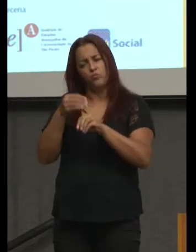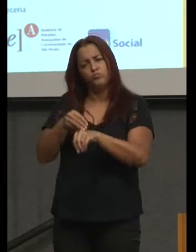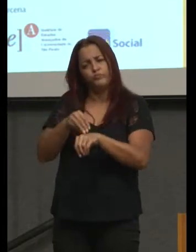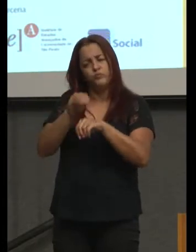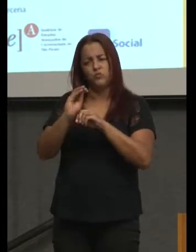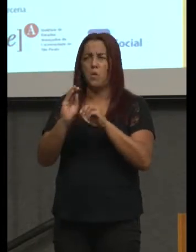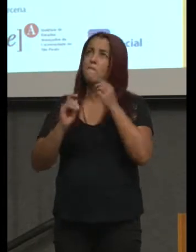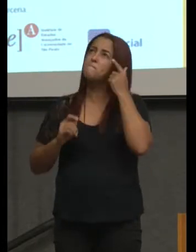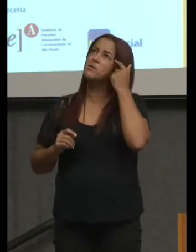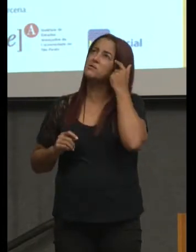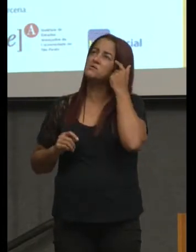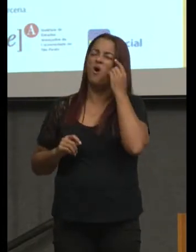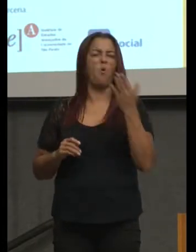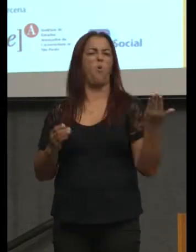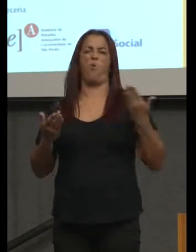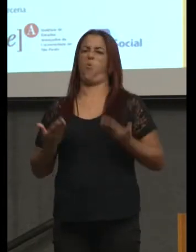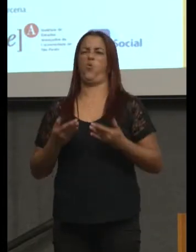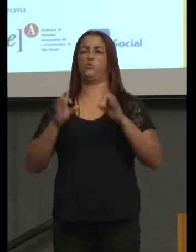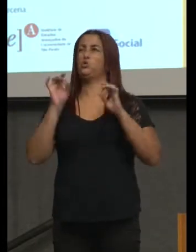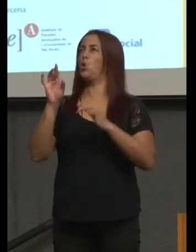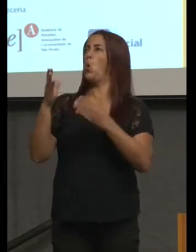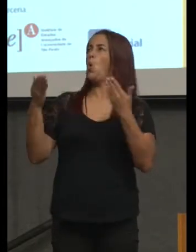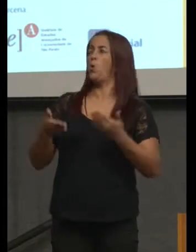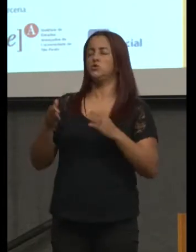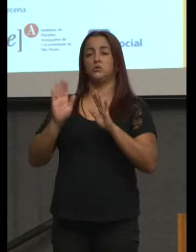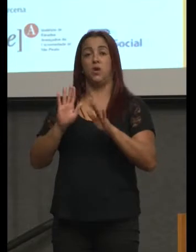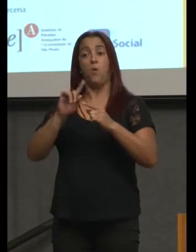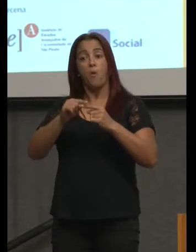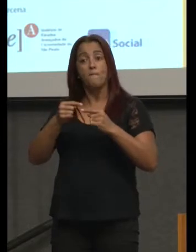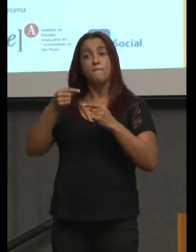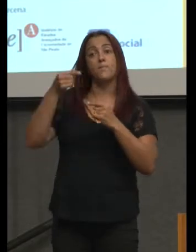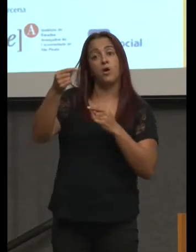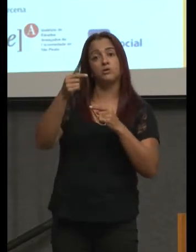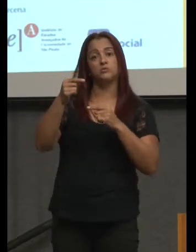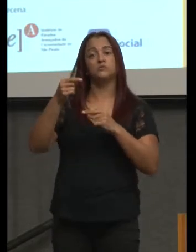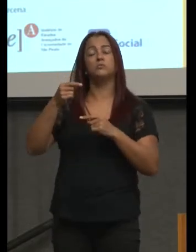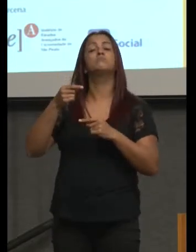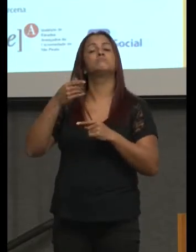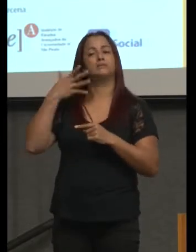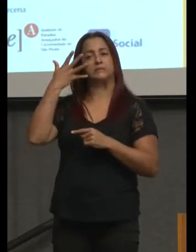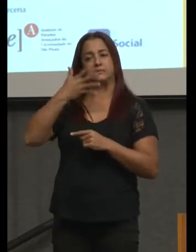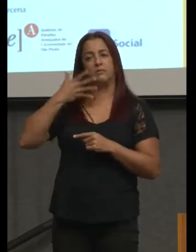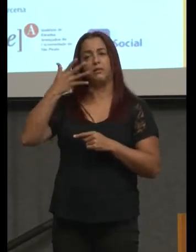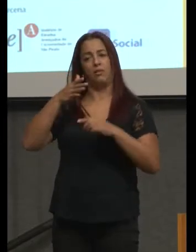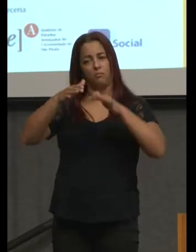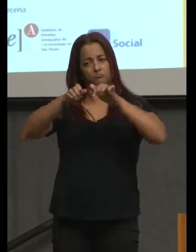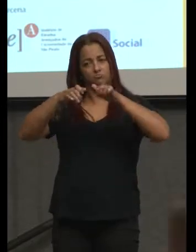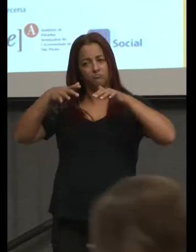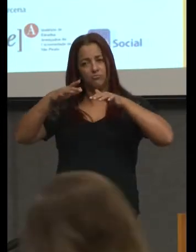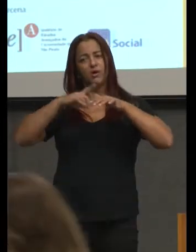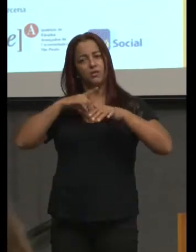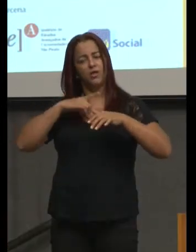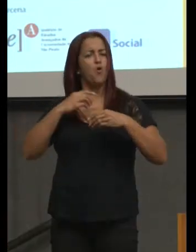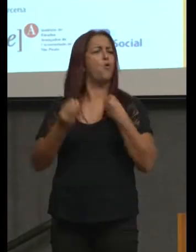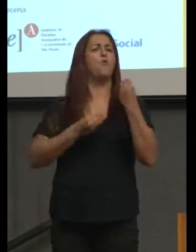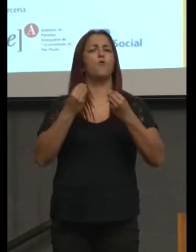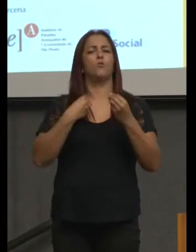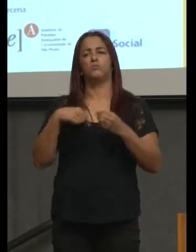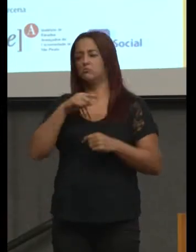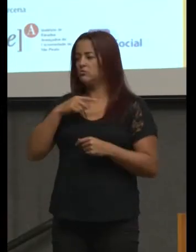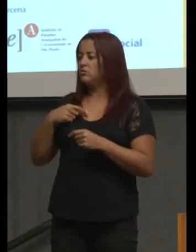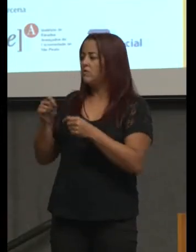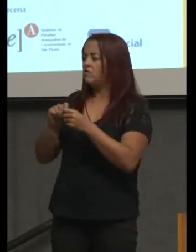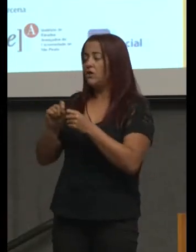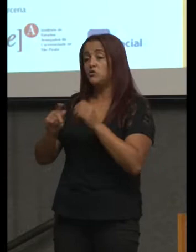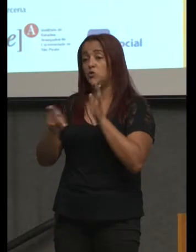precisa ser só hoje, mas entre hoje, o próximo seminário e trazer sugestões de como a gente faz para aprofundar e